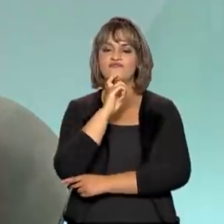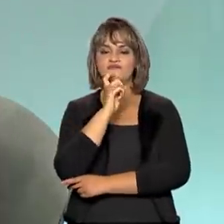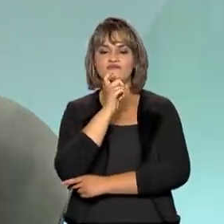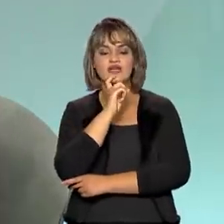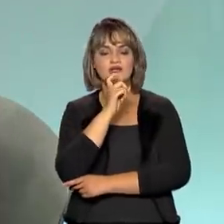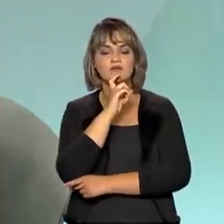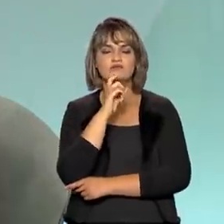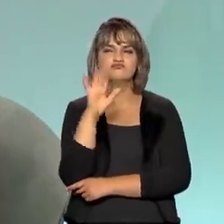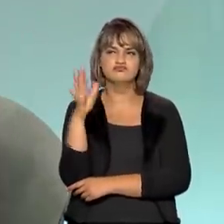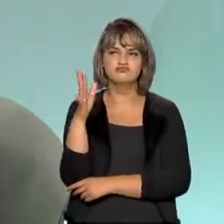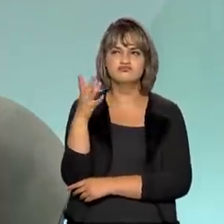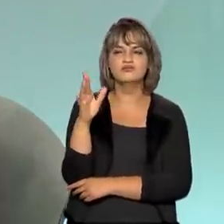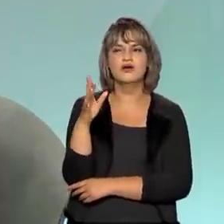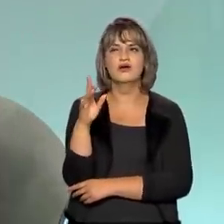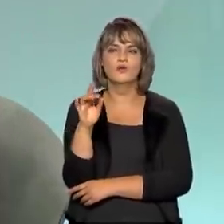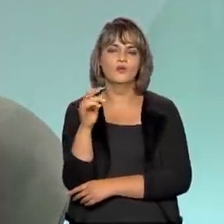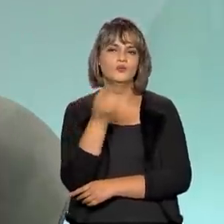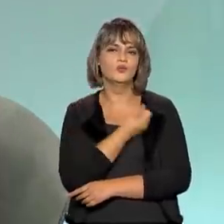temperaturas